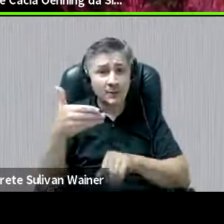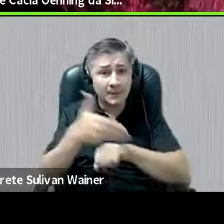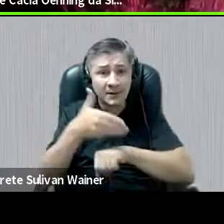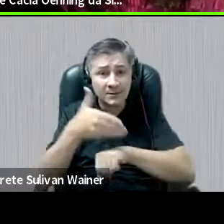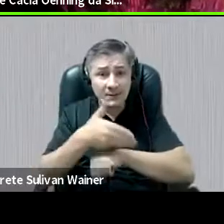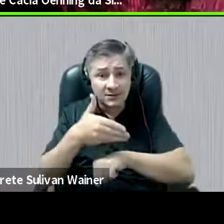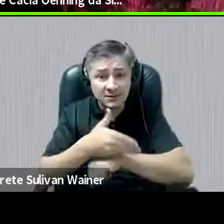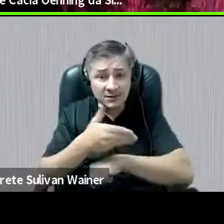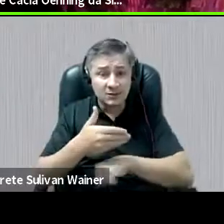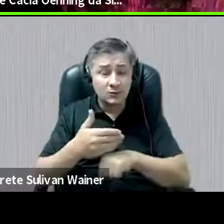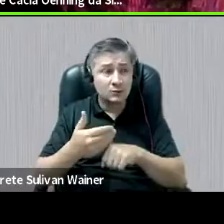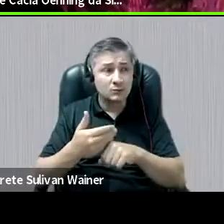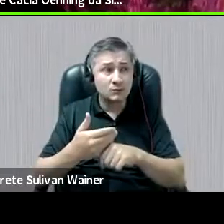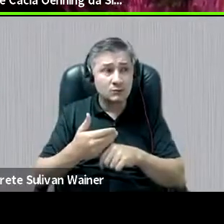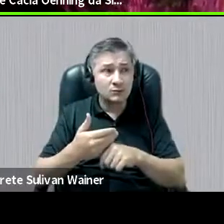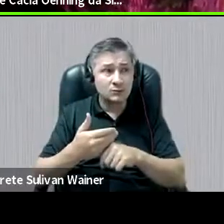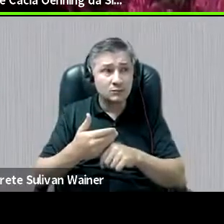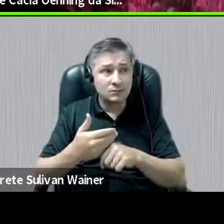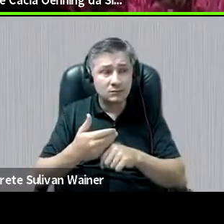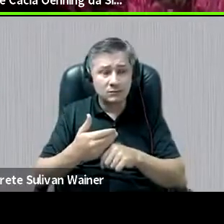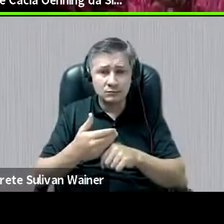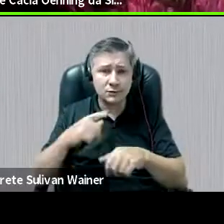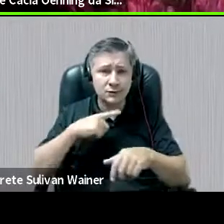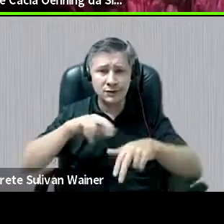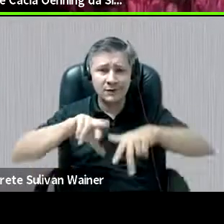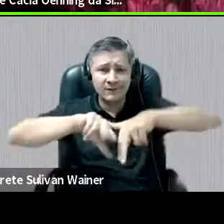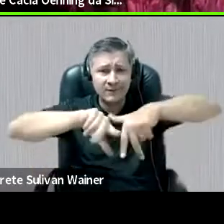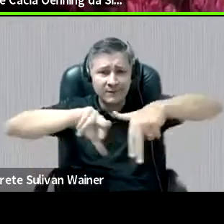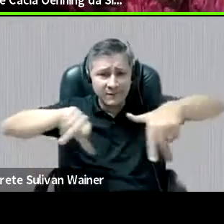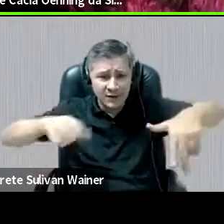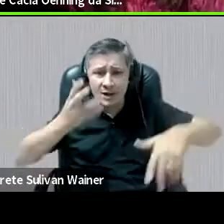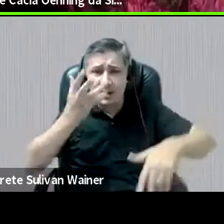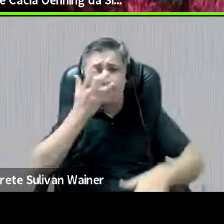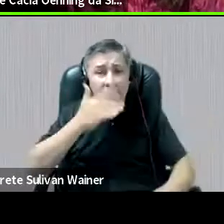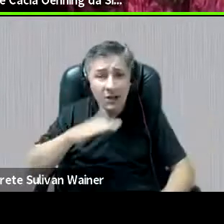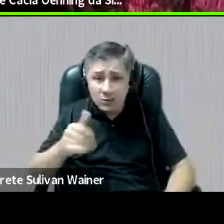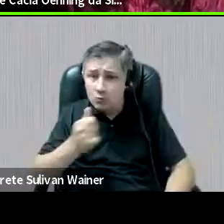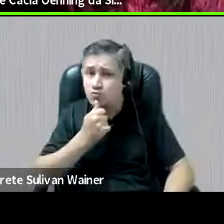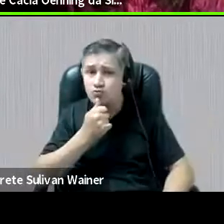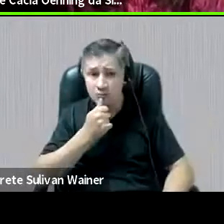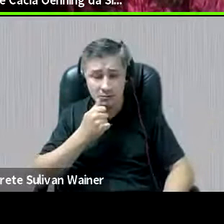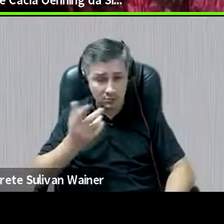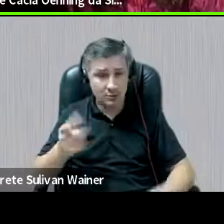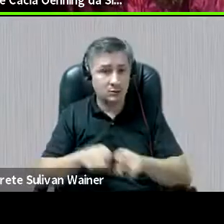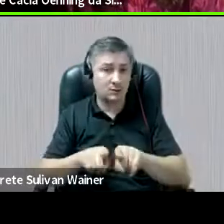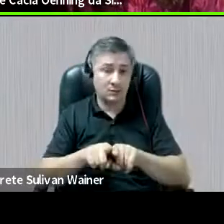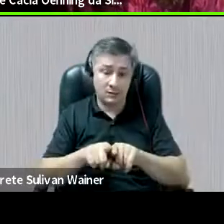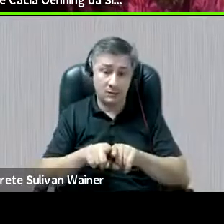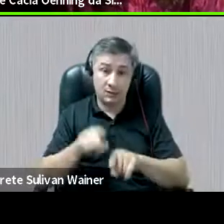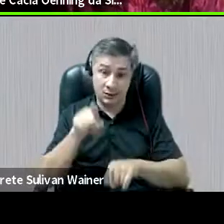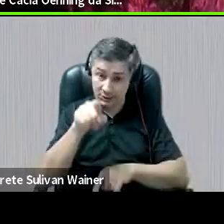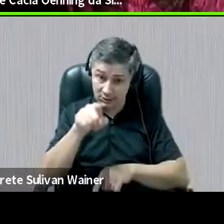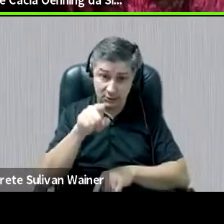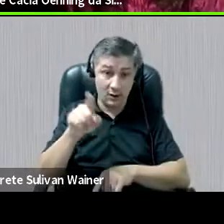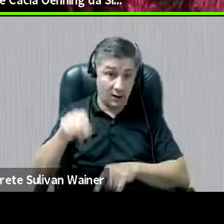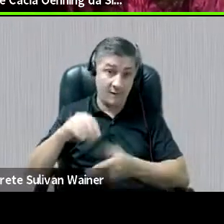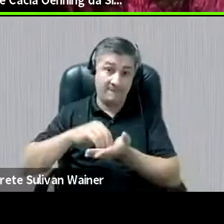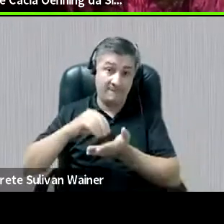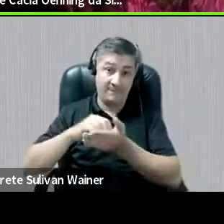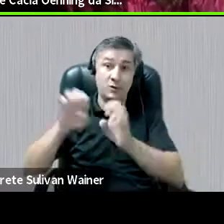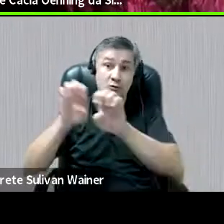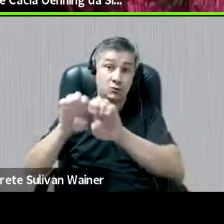de uma diversidade maior de crianças, e entender que isso é estrutural mesmo,